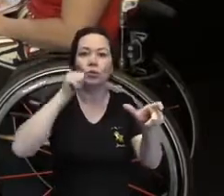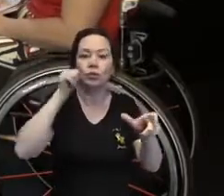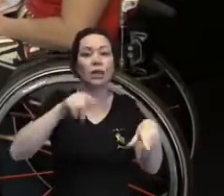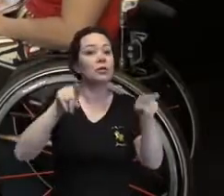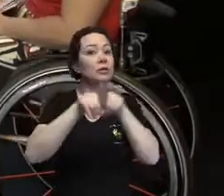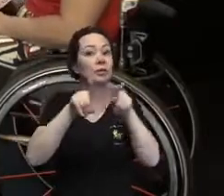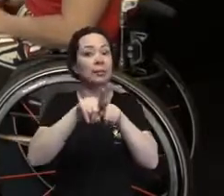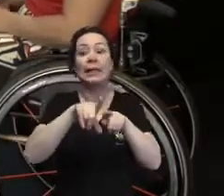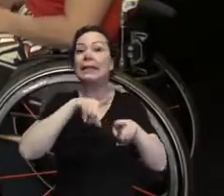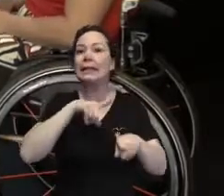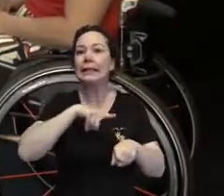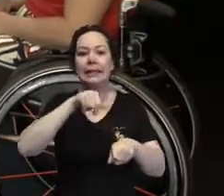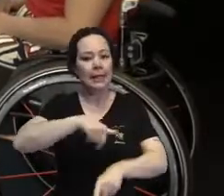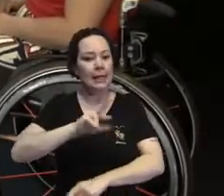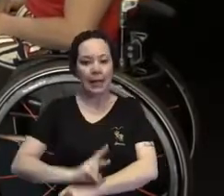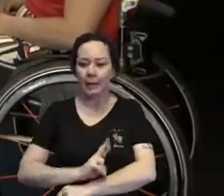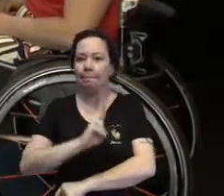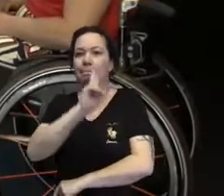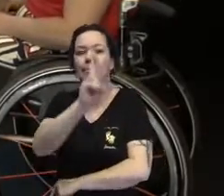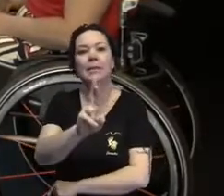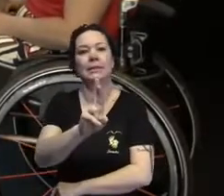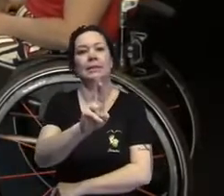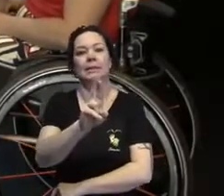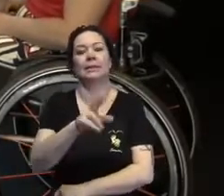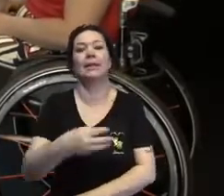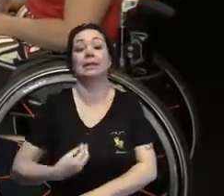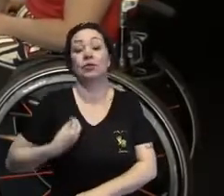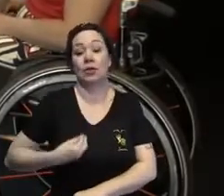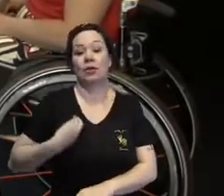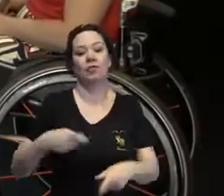tenham essa representatividade em tela e na vida?